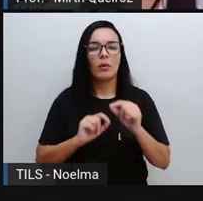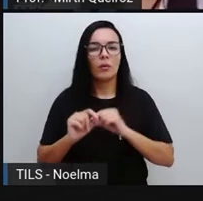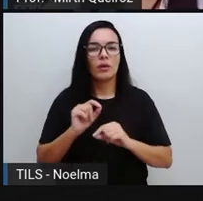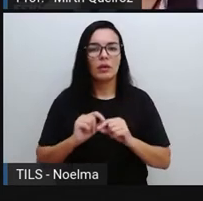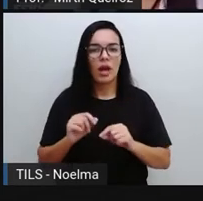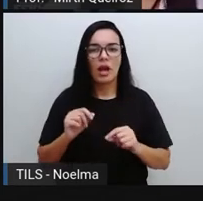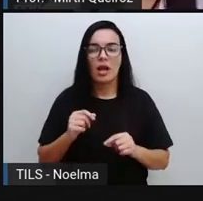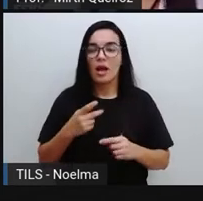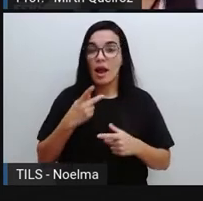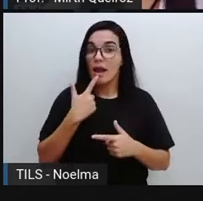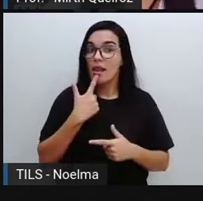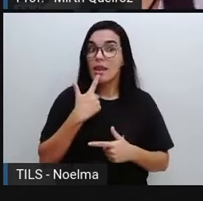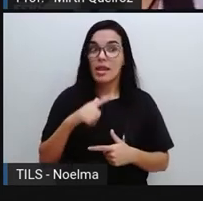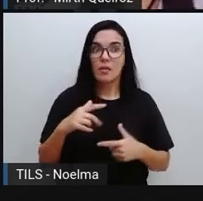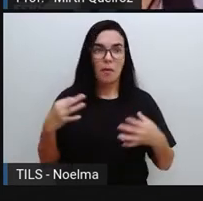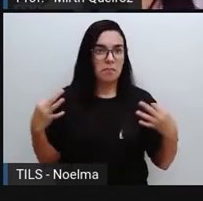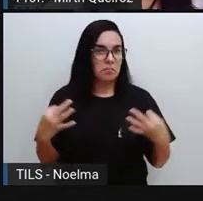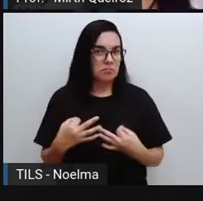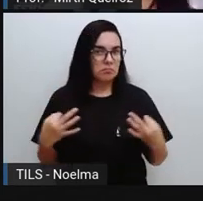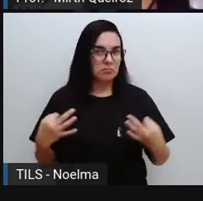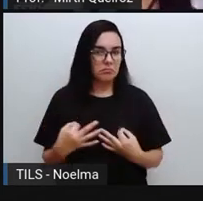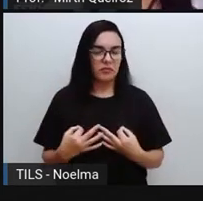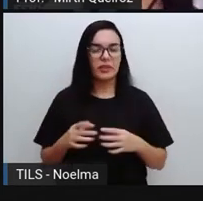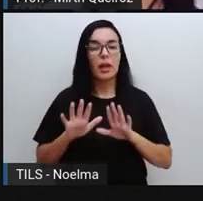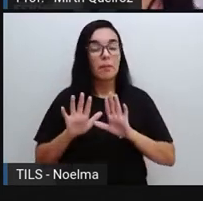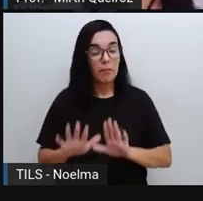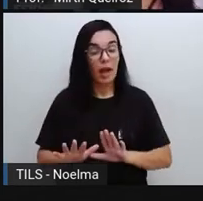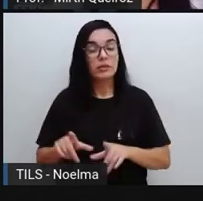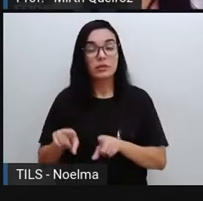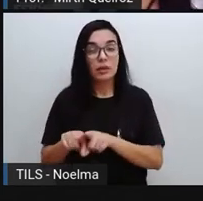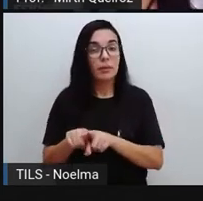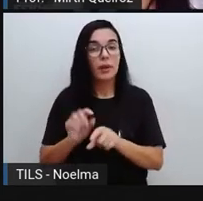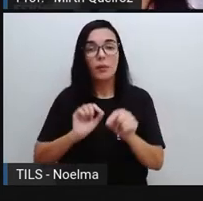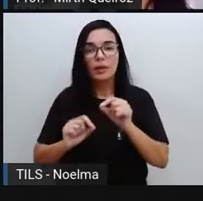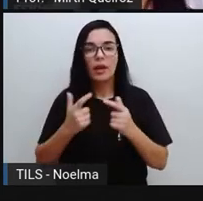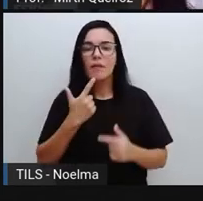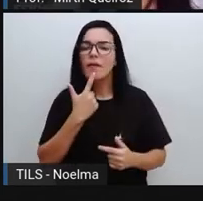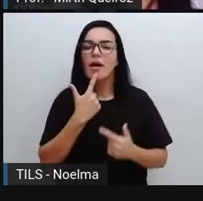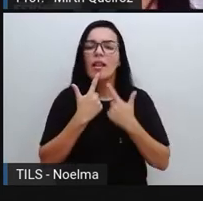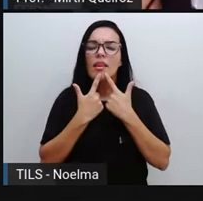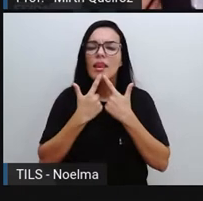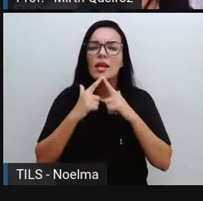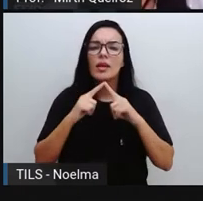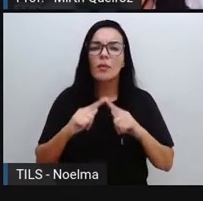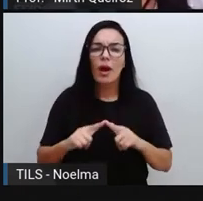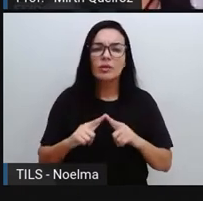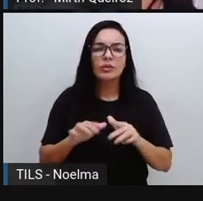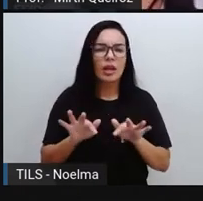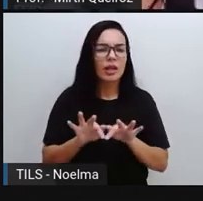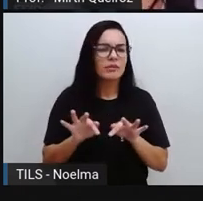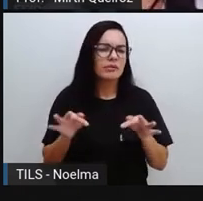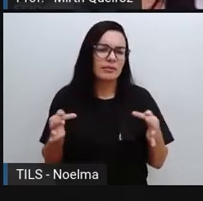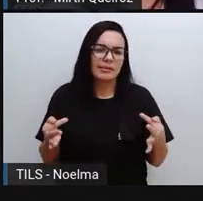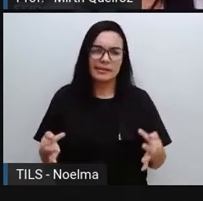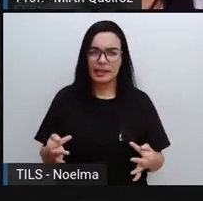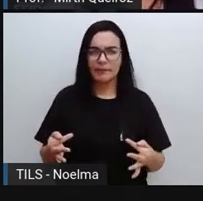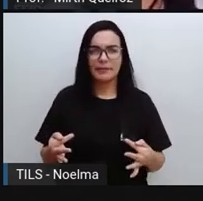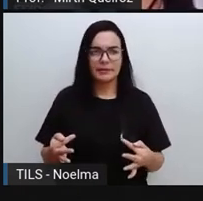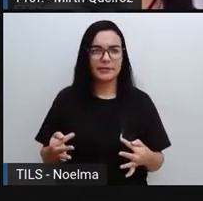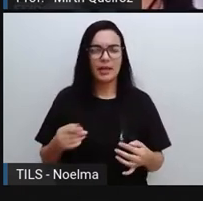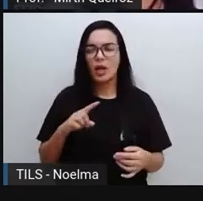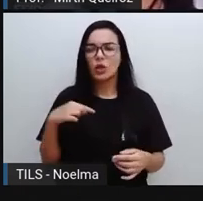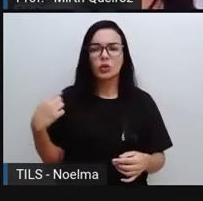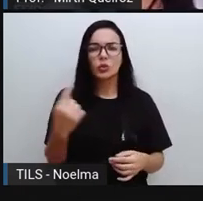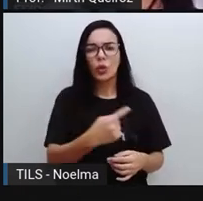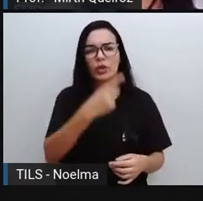Padrão, porém, é uma linguagem simples, certo? É norma culta, sim. Porém, a linguagem é simples,